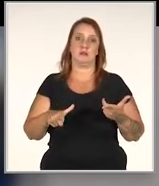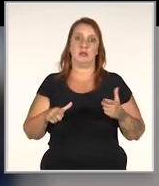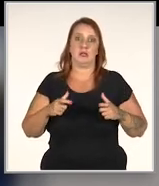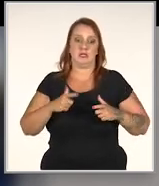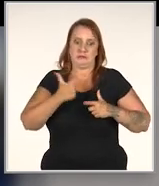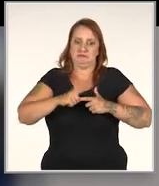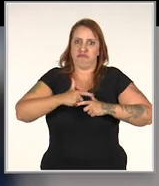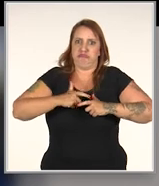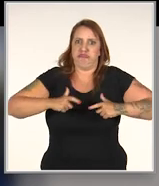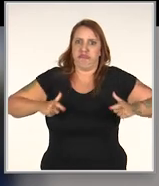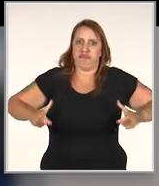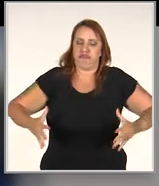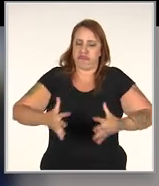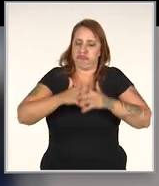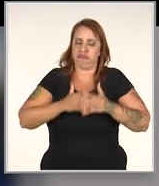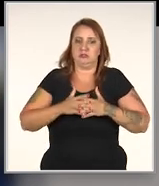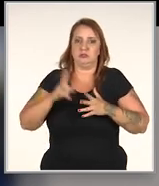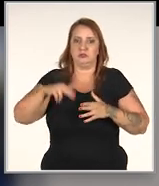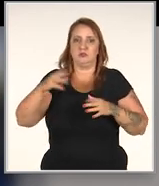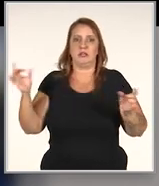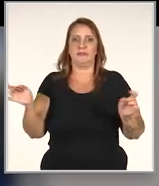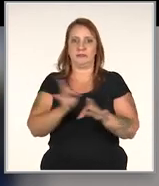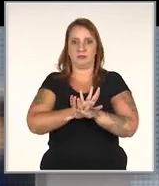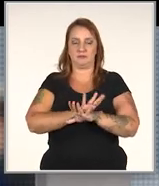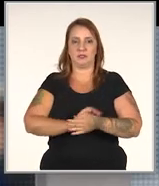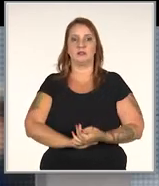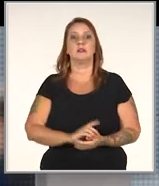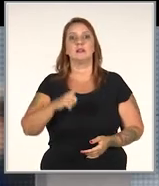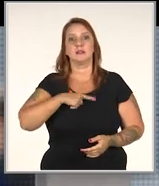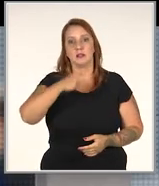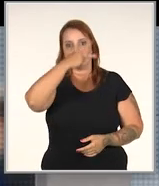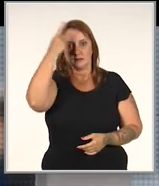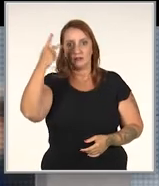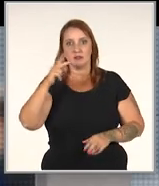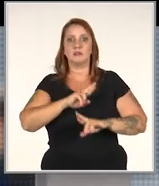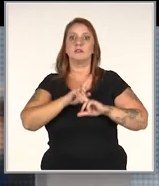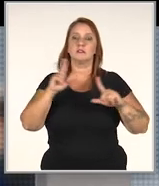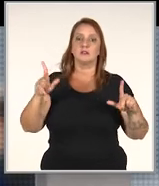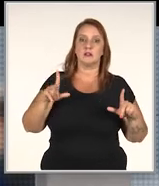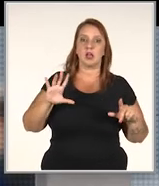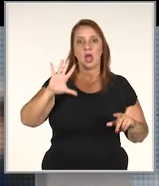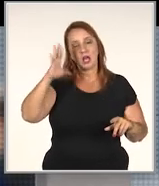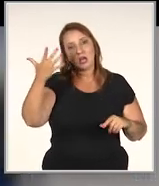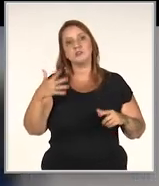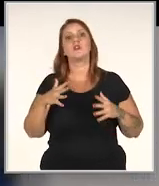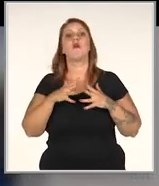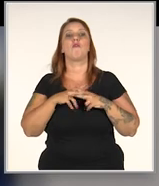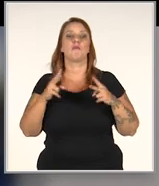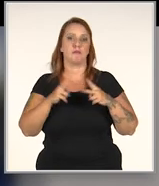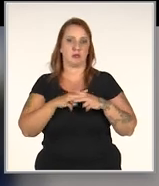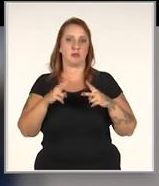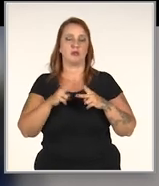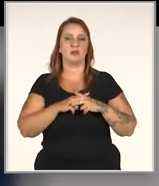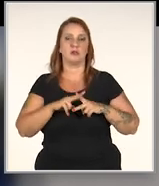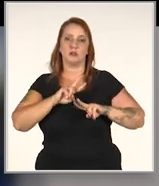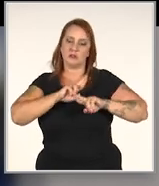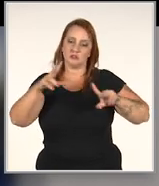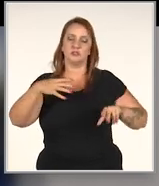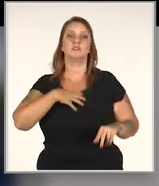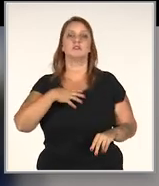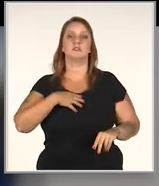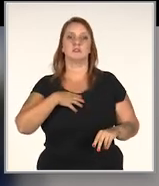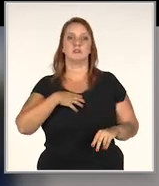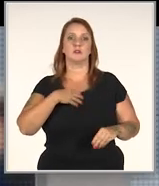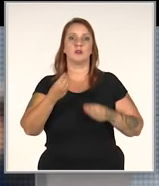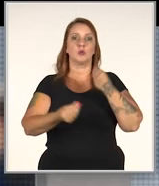um problemaço, né? É um conflito insolúvel. Mas aí existem pessoas que são diferentes, elas resolvem conflitos de